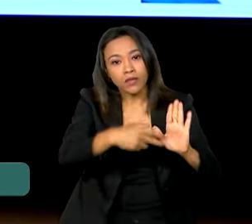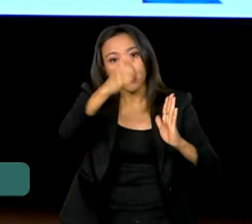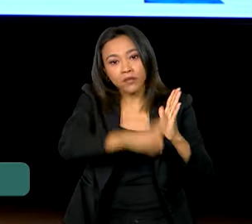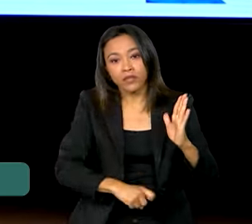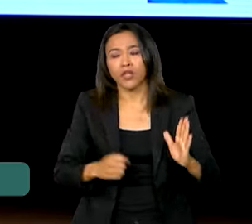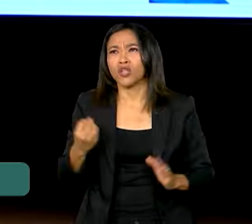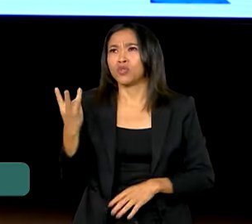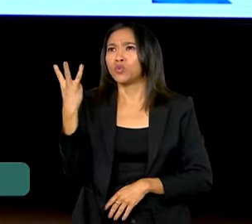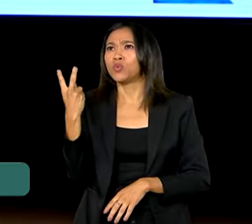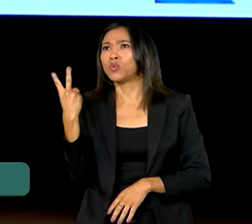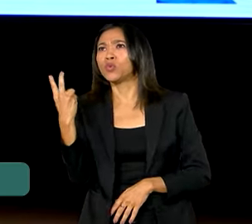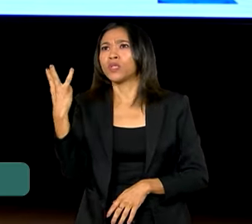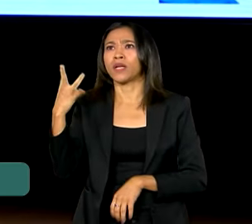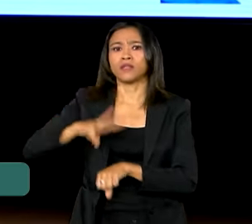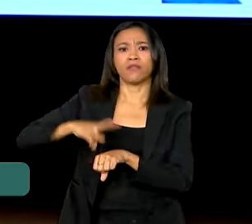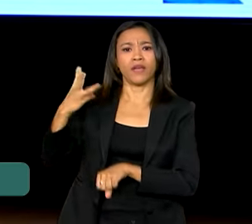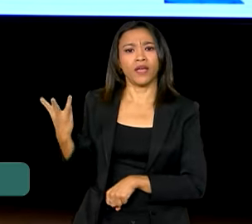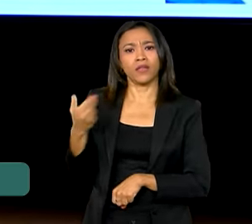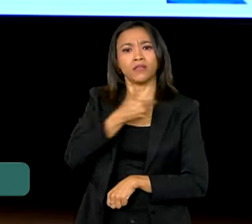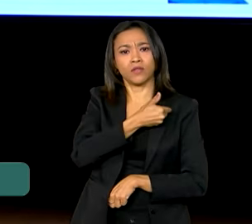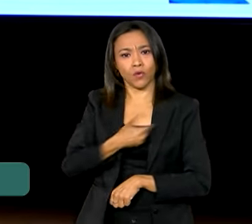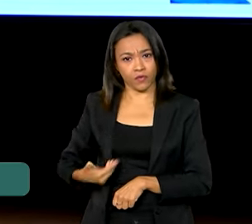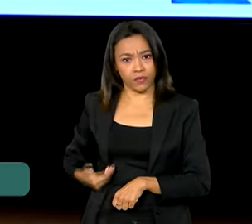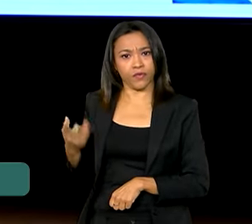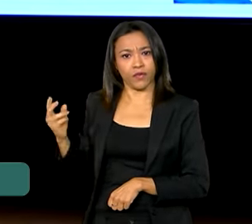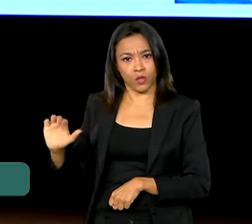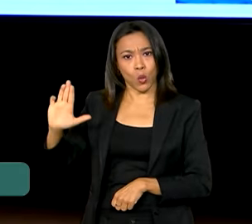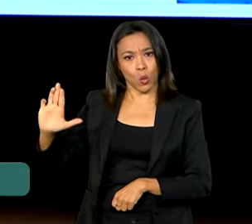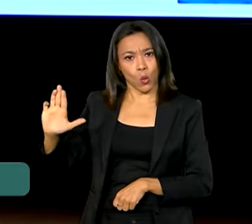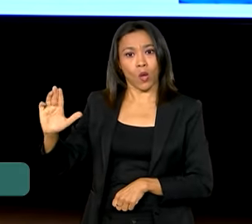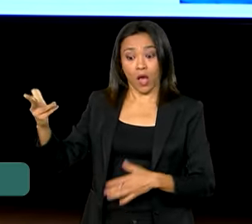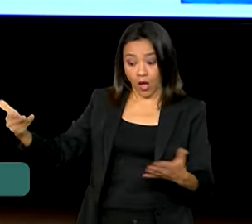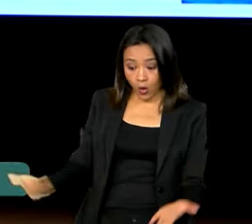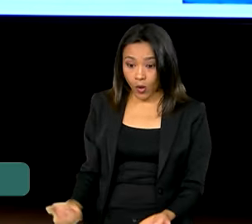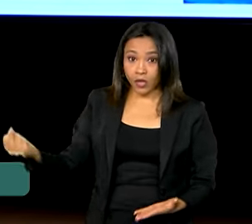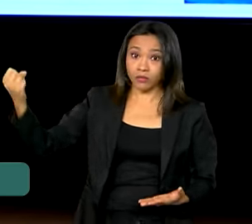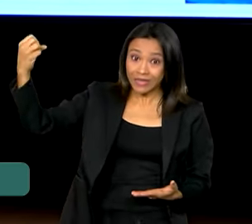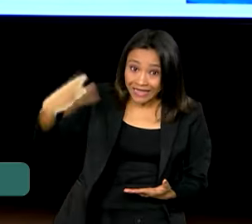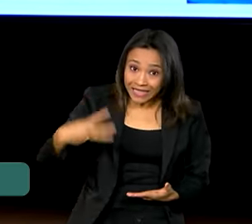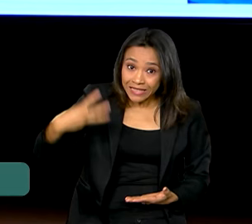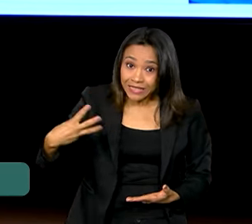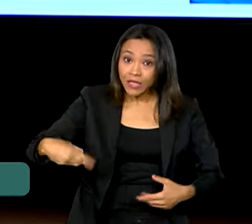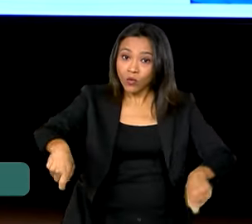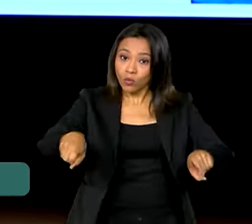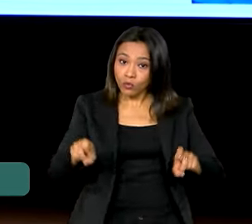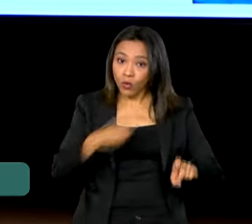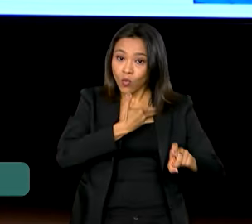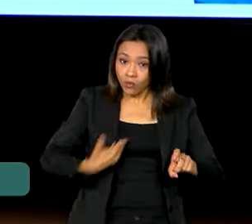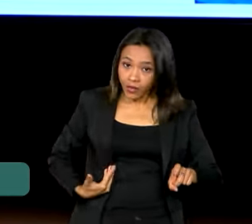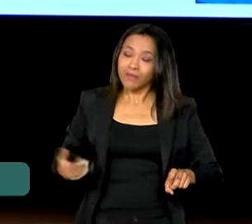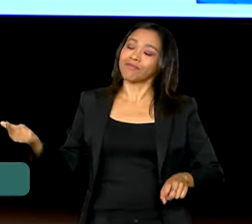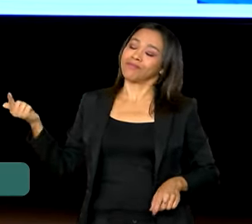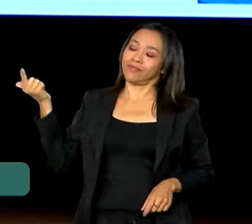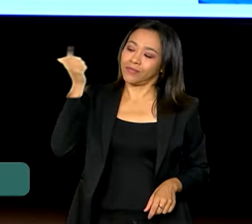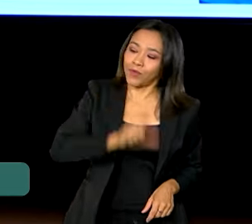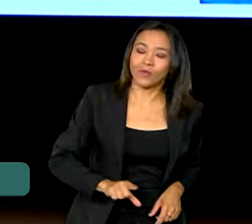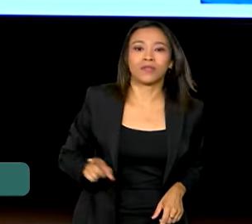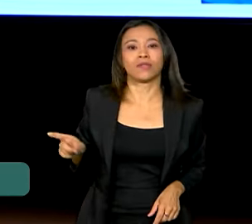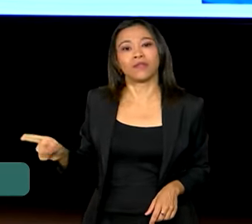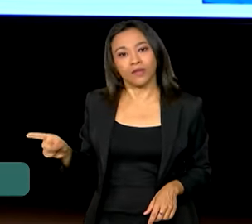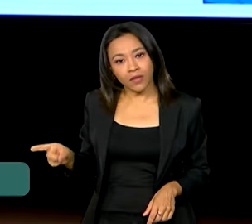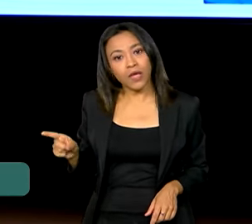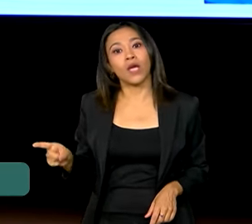ou três vezes fazer uma reforma tributária. E agora, no seu terceiro mandato, ele logrou êxito em fazer a maior reforma